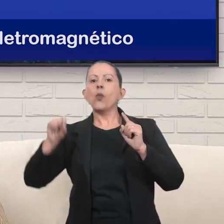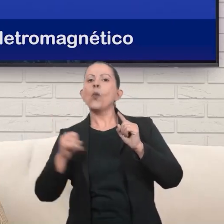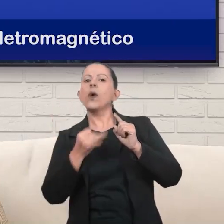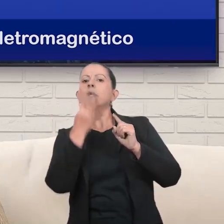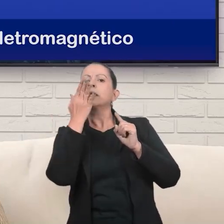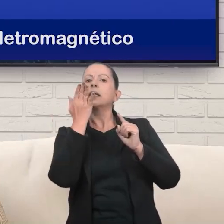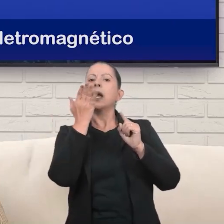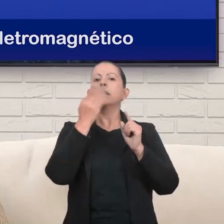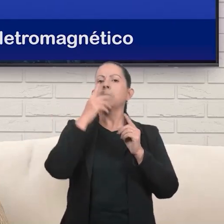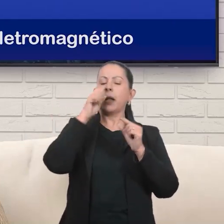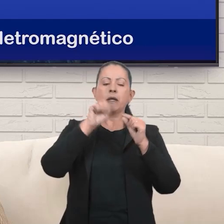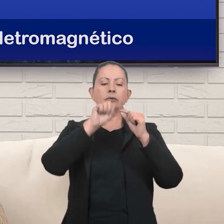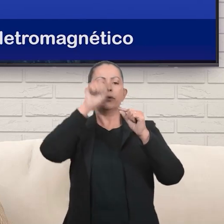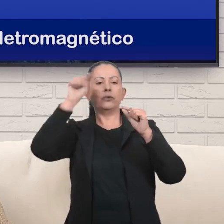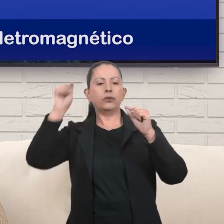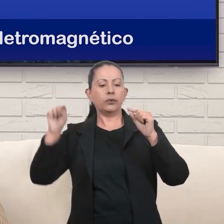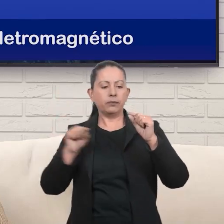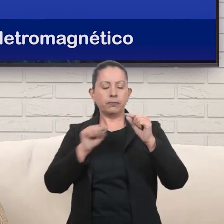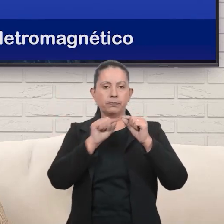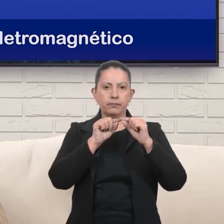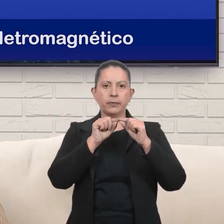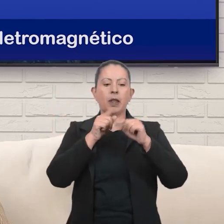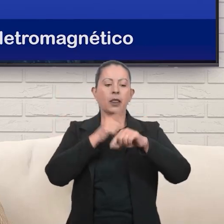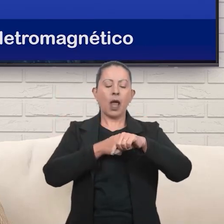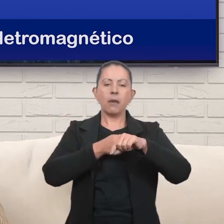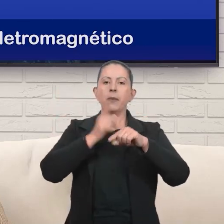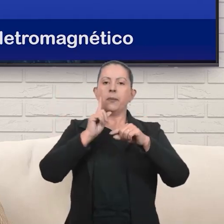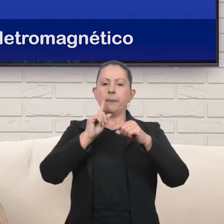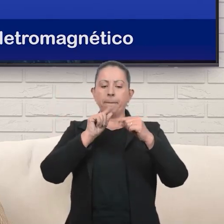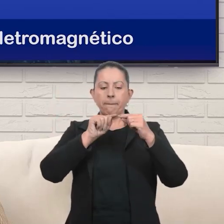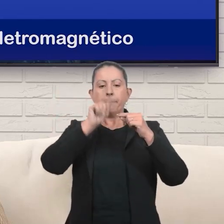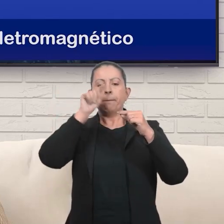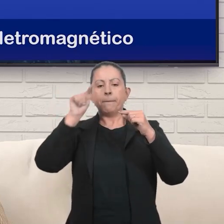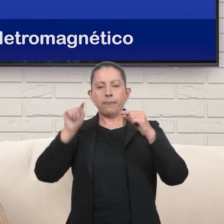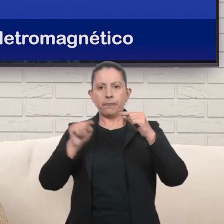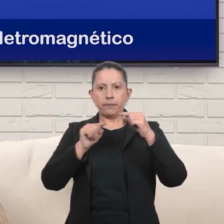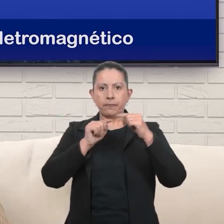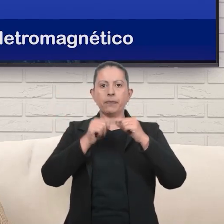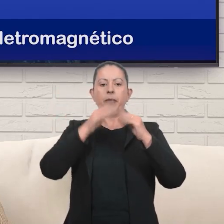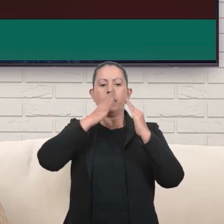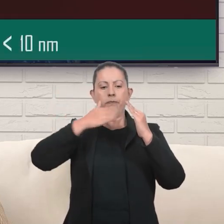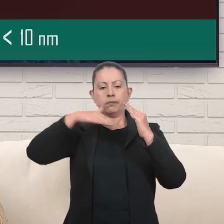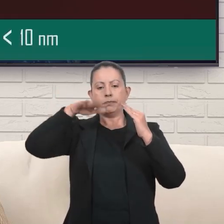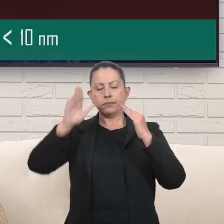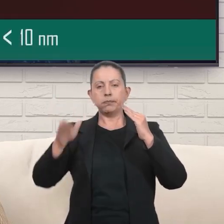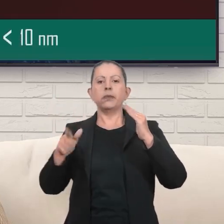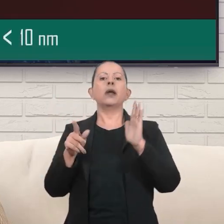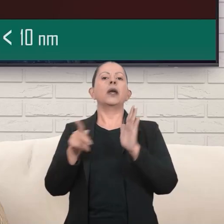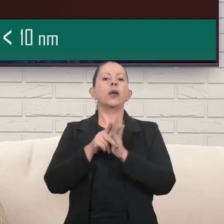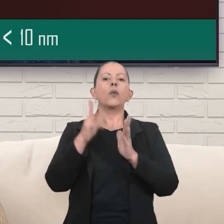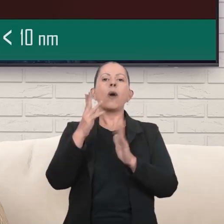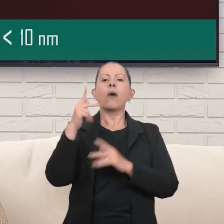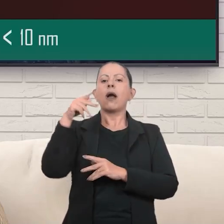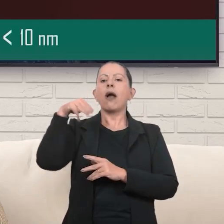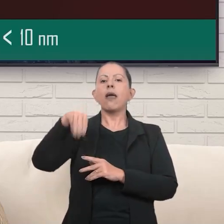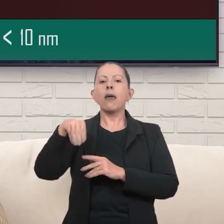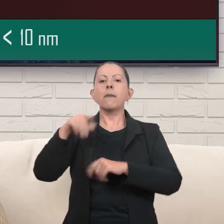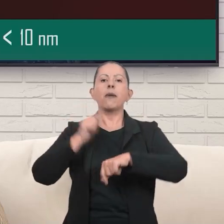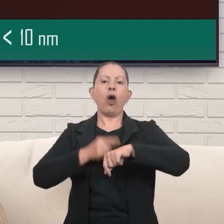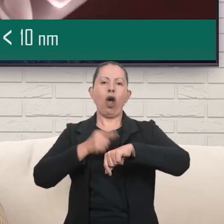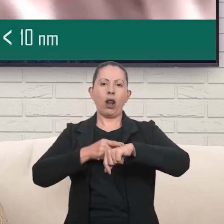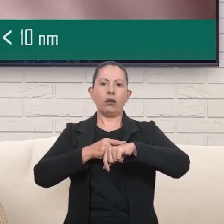de ciclos em um determinado tempo. Isso é frequência, assim como quilômetros por hora.